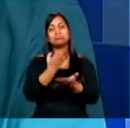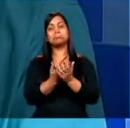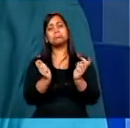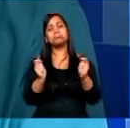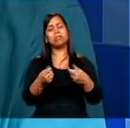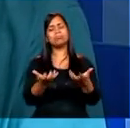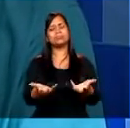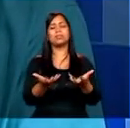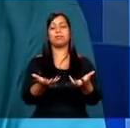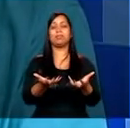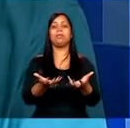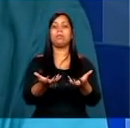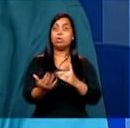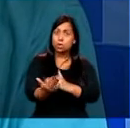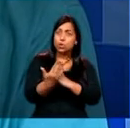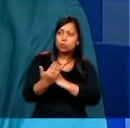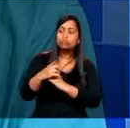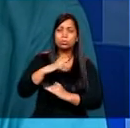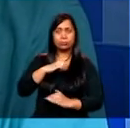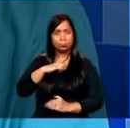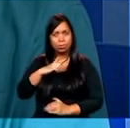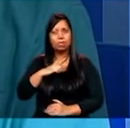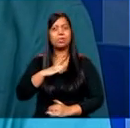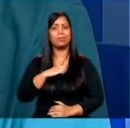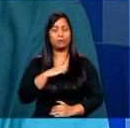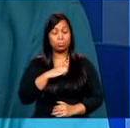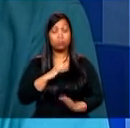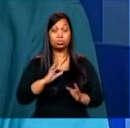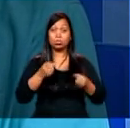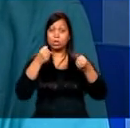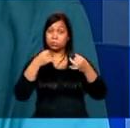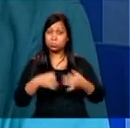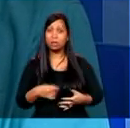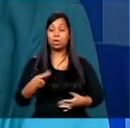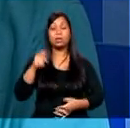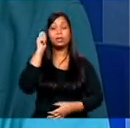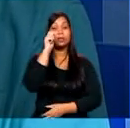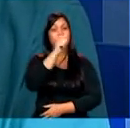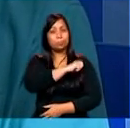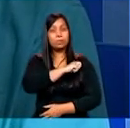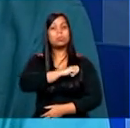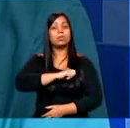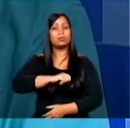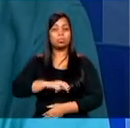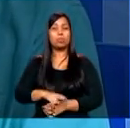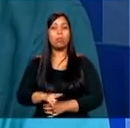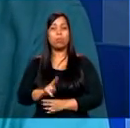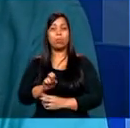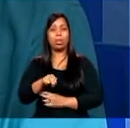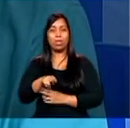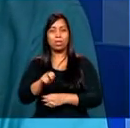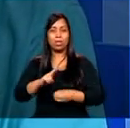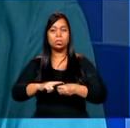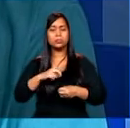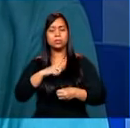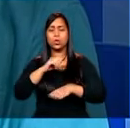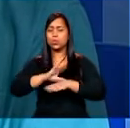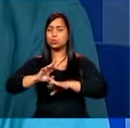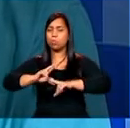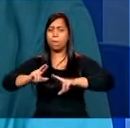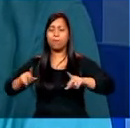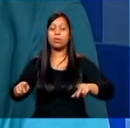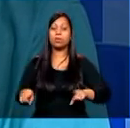e buscar mesmo. E tem ajuda. Como eu falei, aqui em Rio Preto, a Unesp oferece vários cursinhos, né?